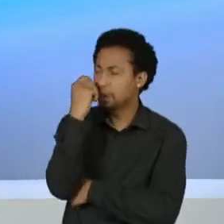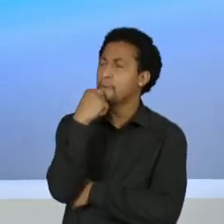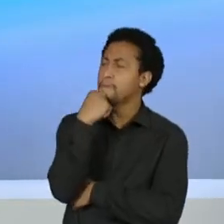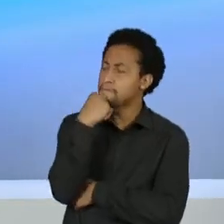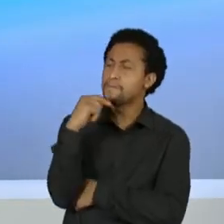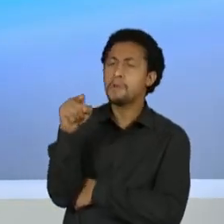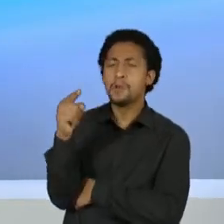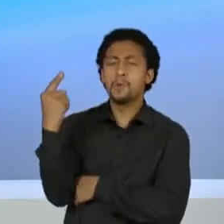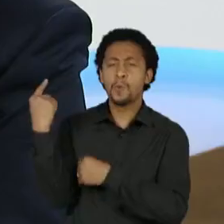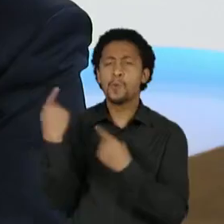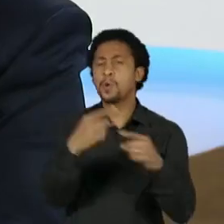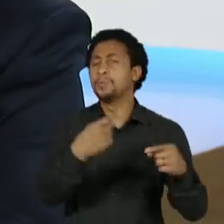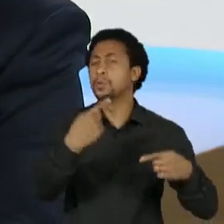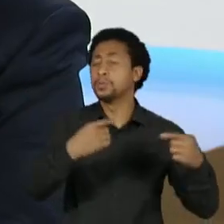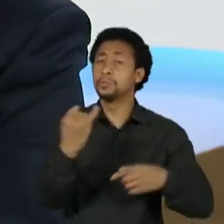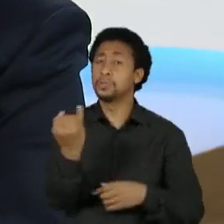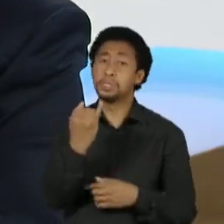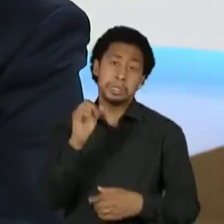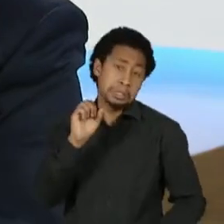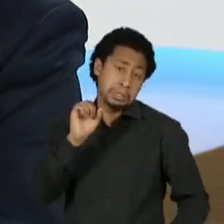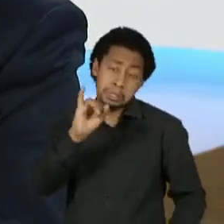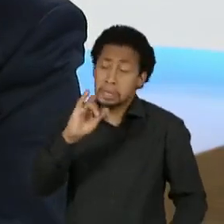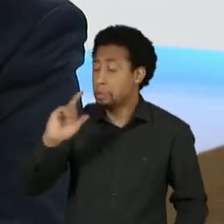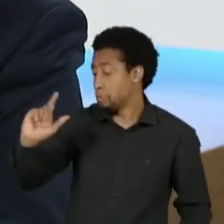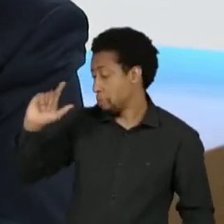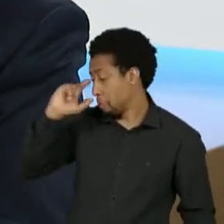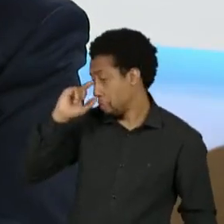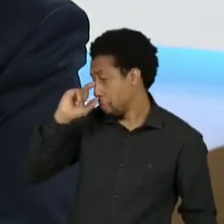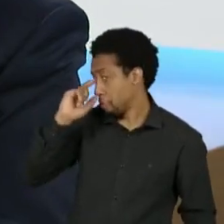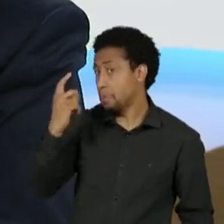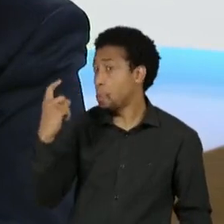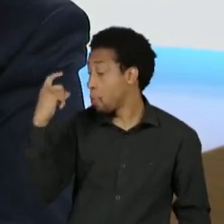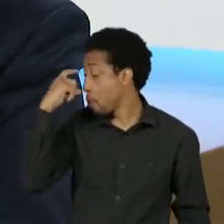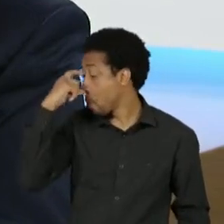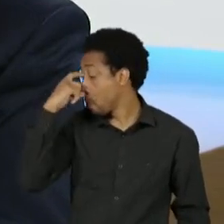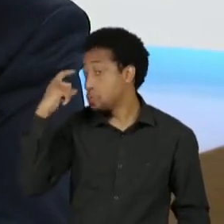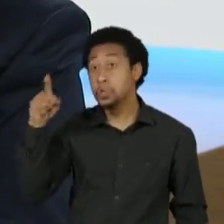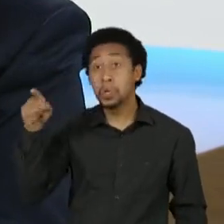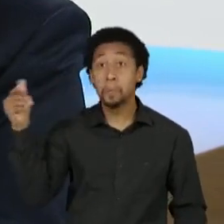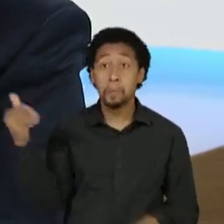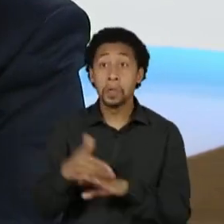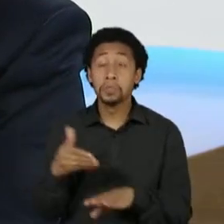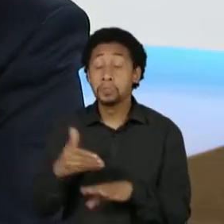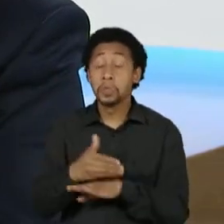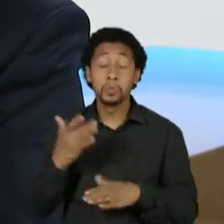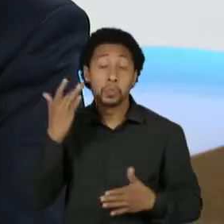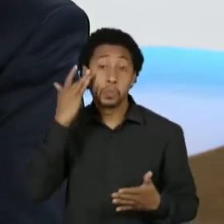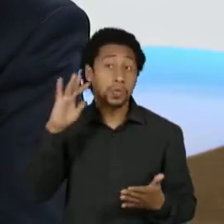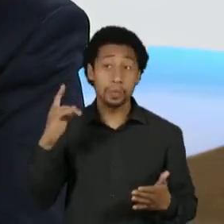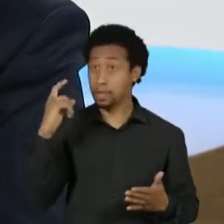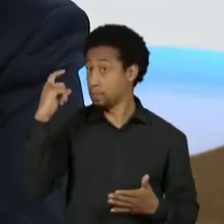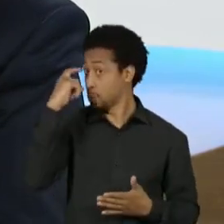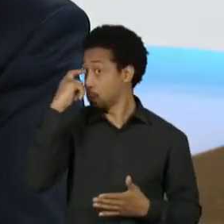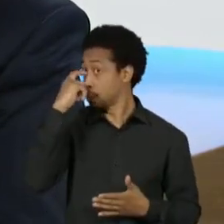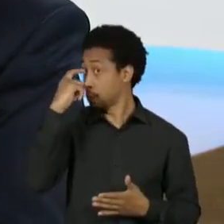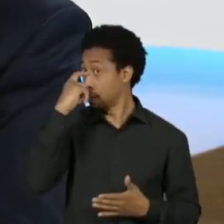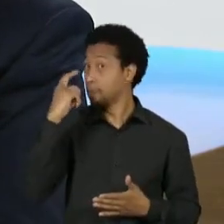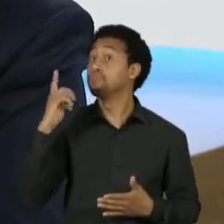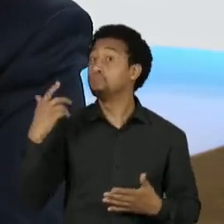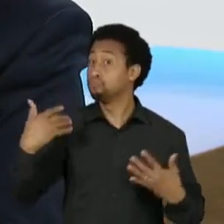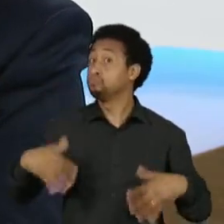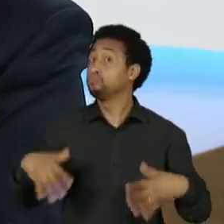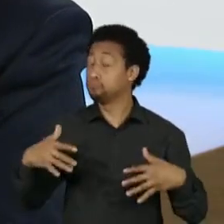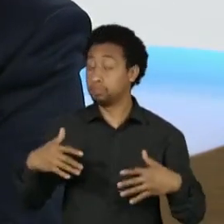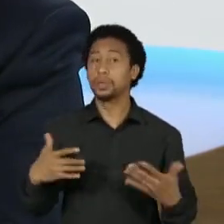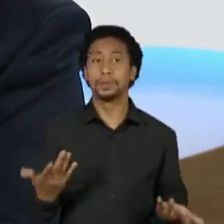no mundo. Se o Luciano Huck tivesse participado, é difícil falar de C, mas ele era competitivo, porque ele carregava essa característica de fora da